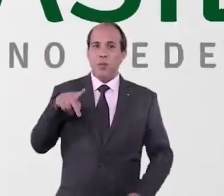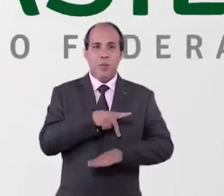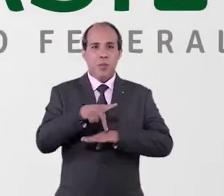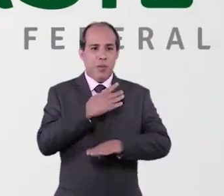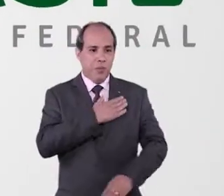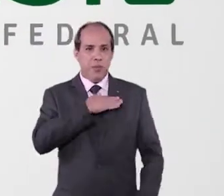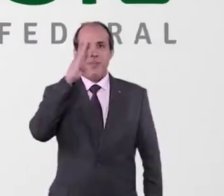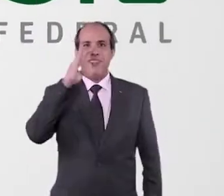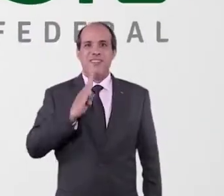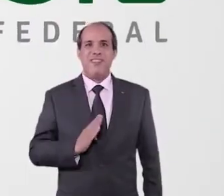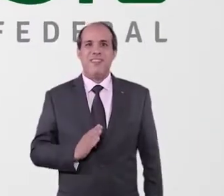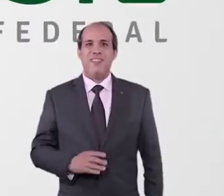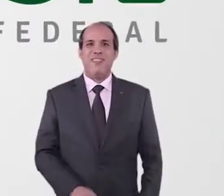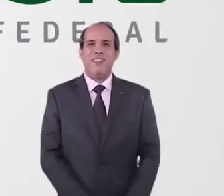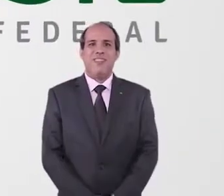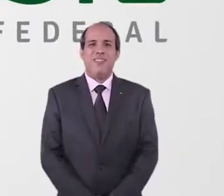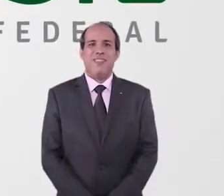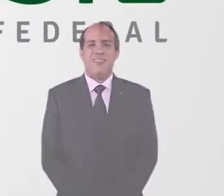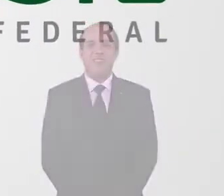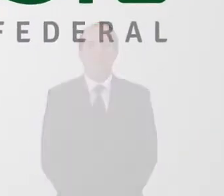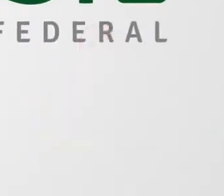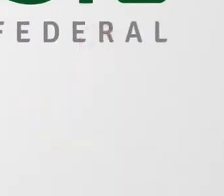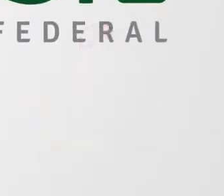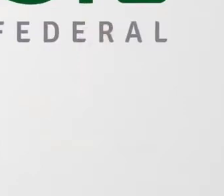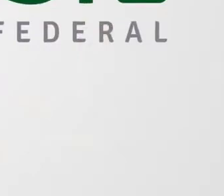Governo federal. Pátria amada, Brasil.